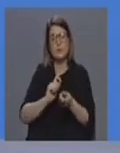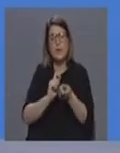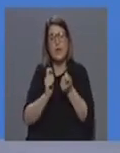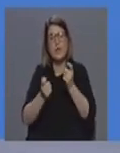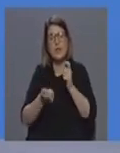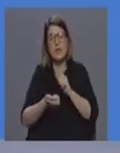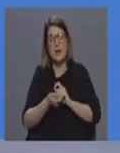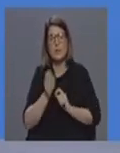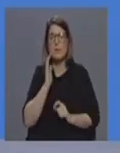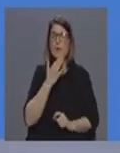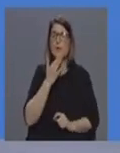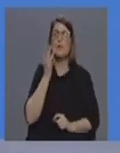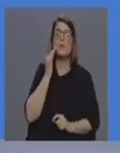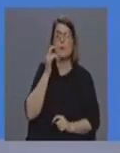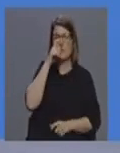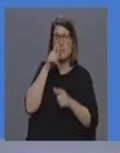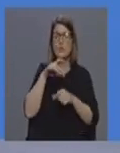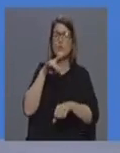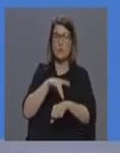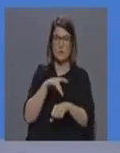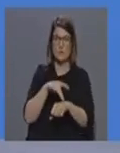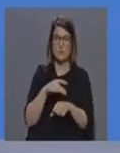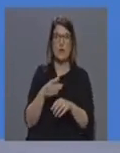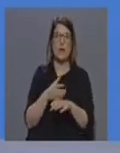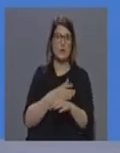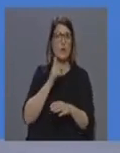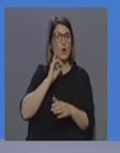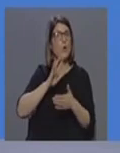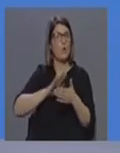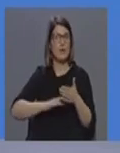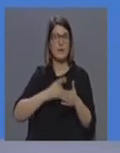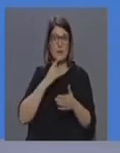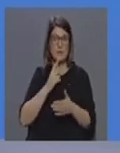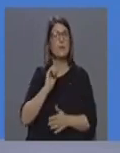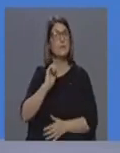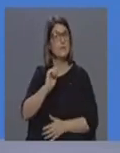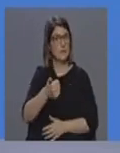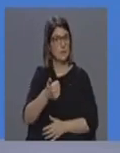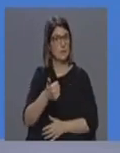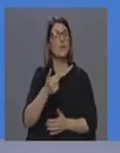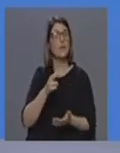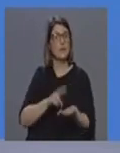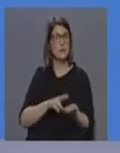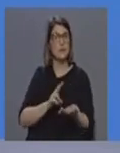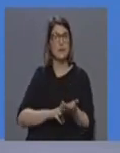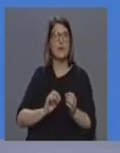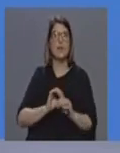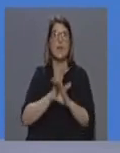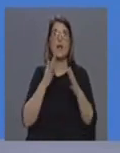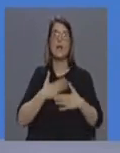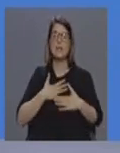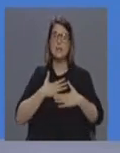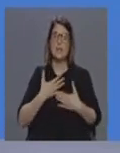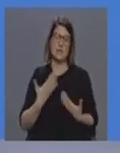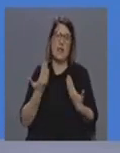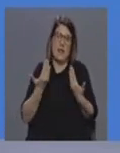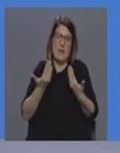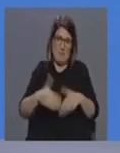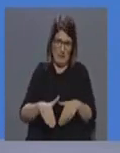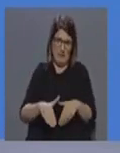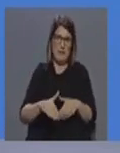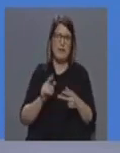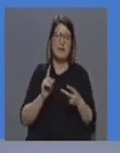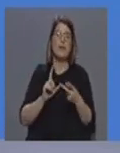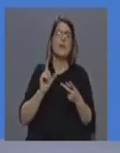de doentes obviamente como disse a minha colega e com toda a razão há um limite de cansaço humano e